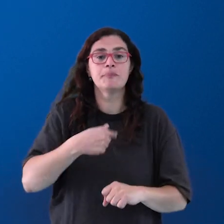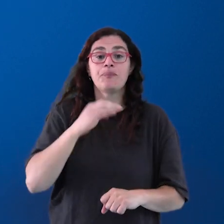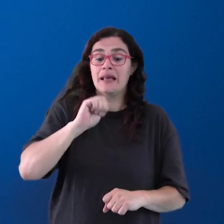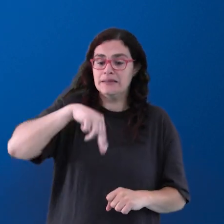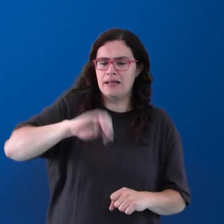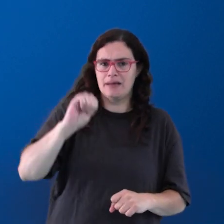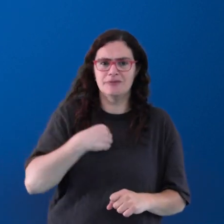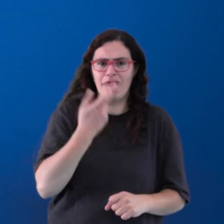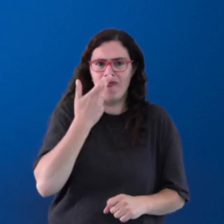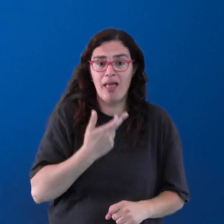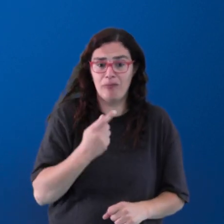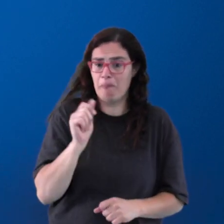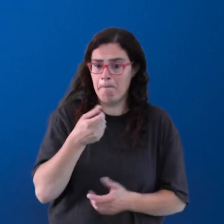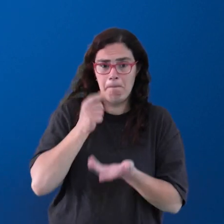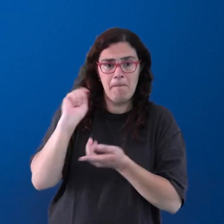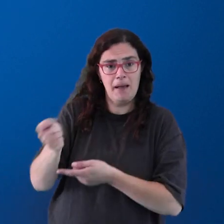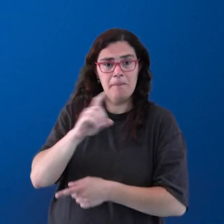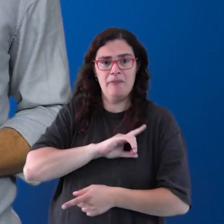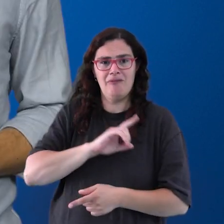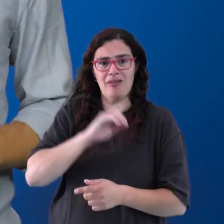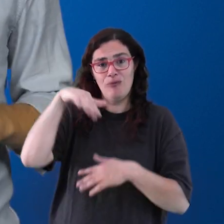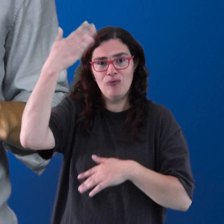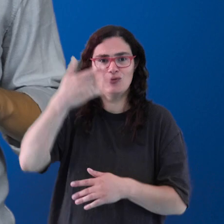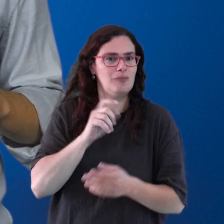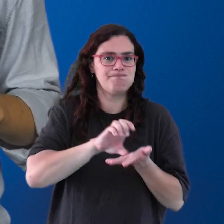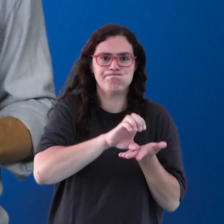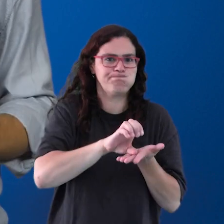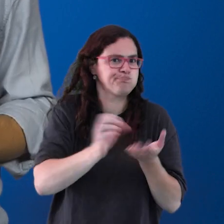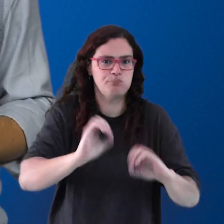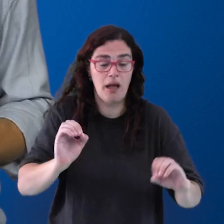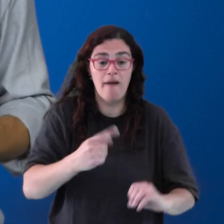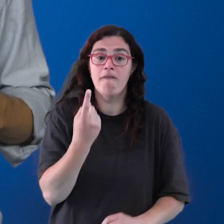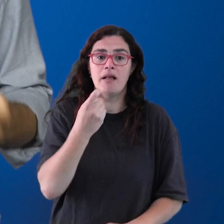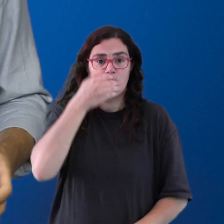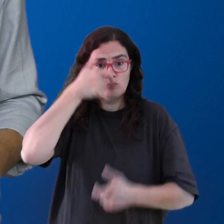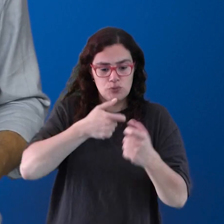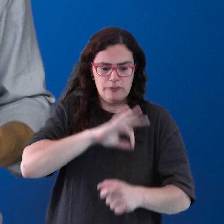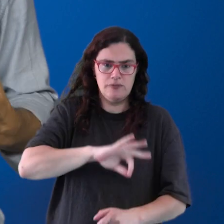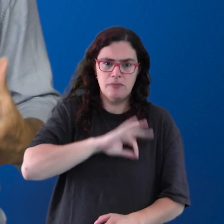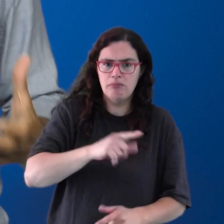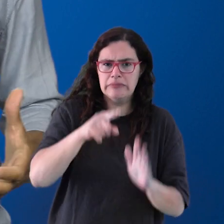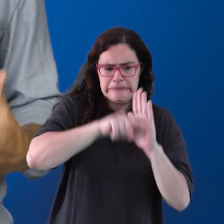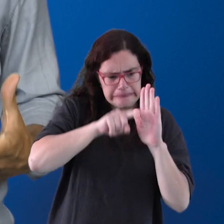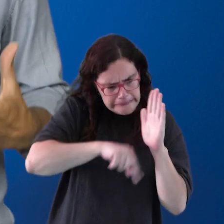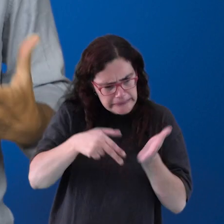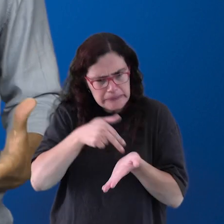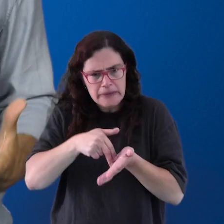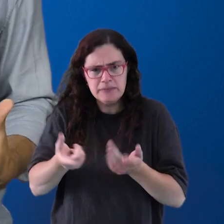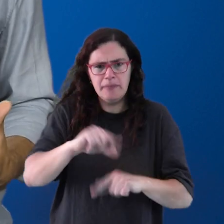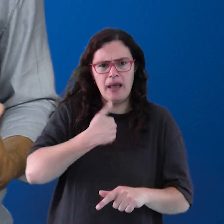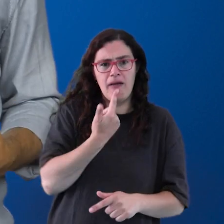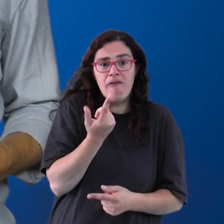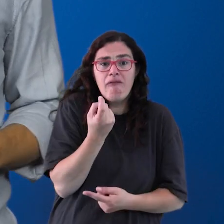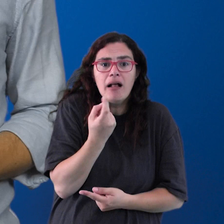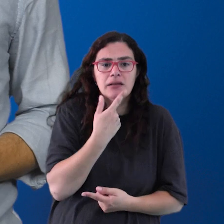porque paga aos privados em vez de investir no seu futuro. Por isso é que é a falta de profissionais, listas de espera ou falta de resposta em áreas tão